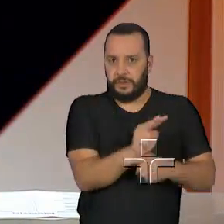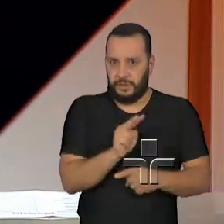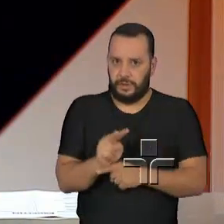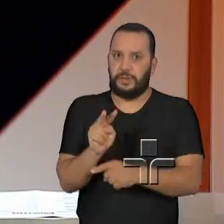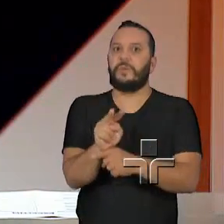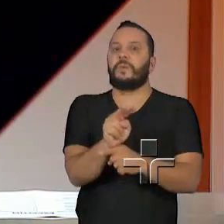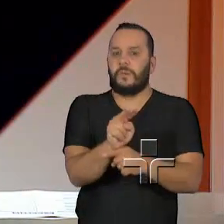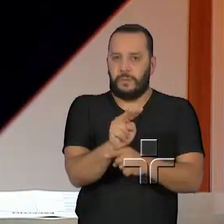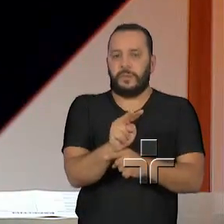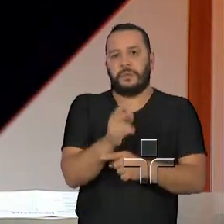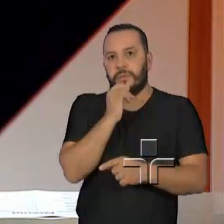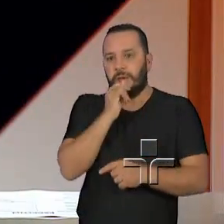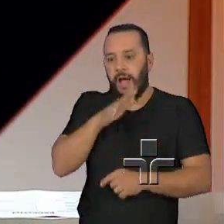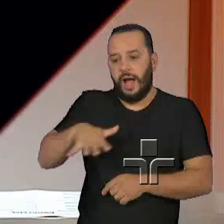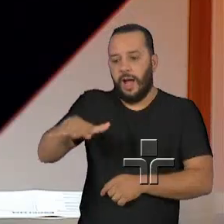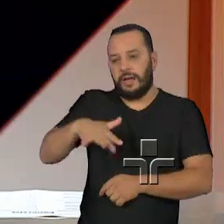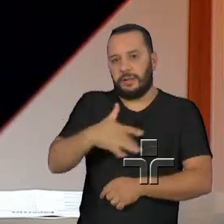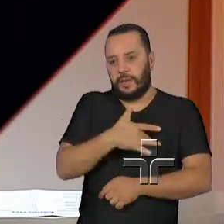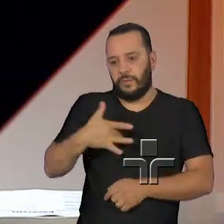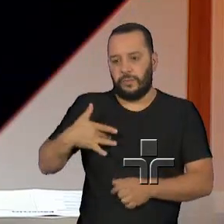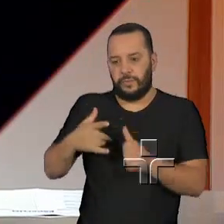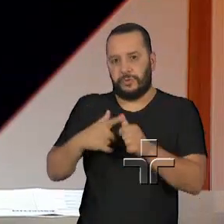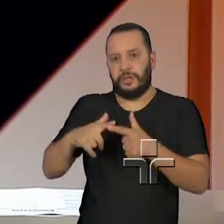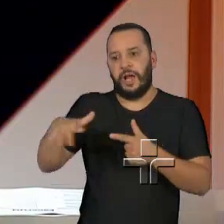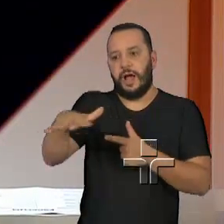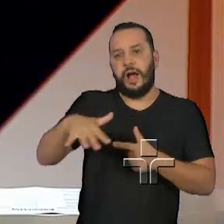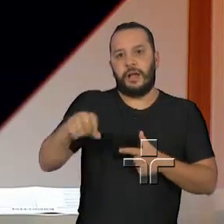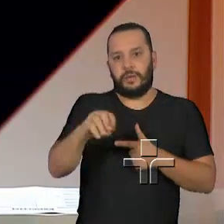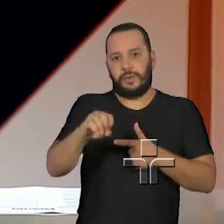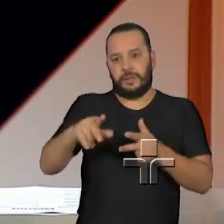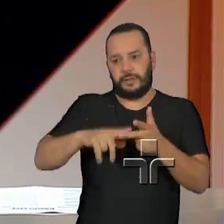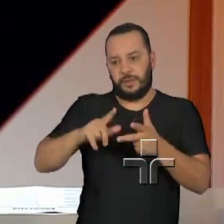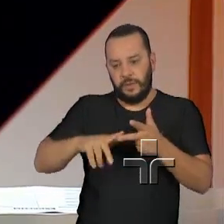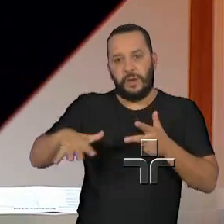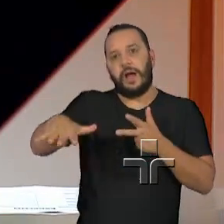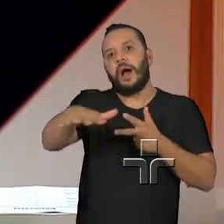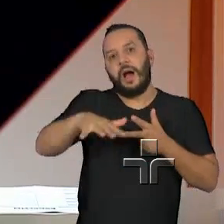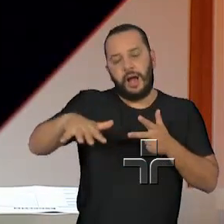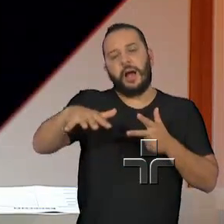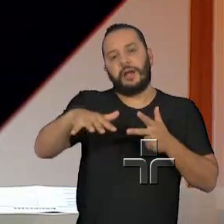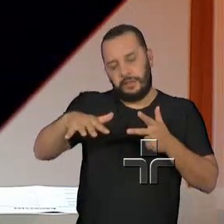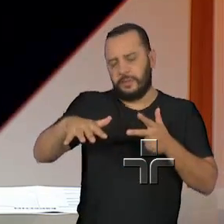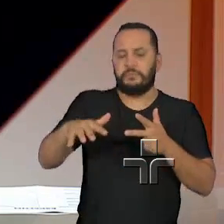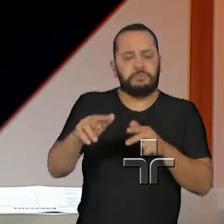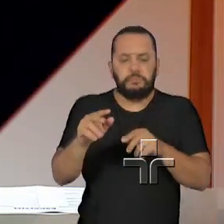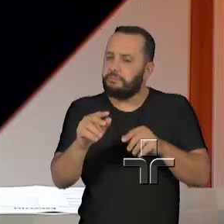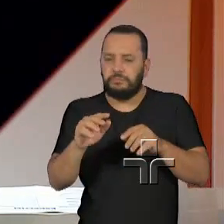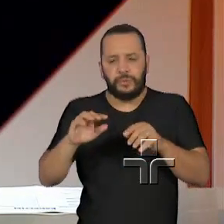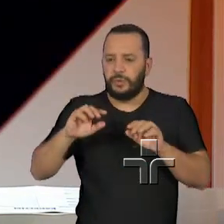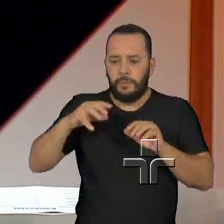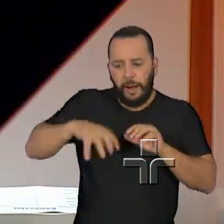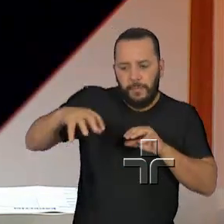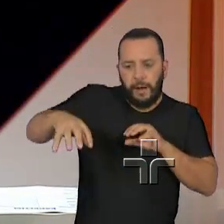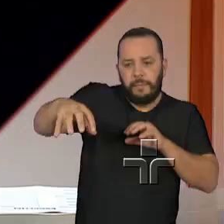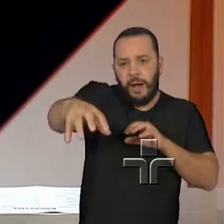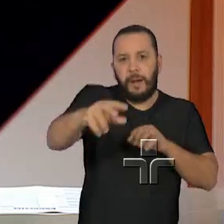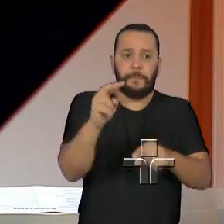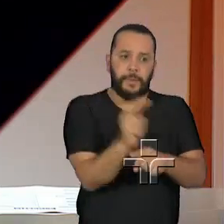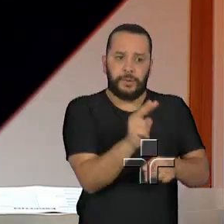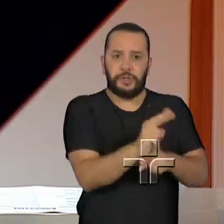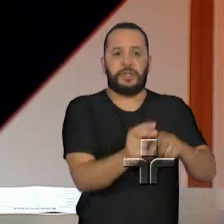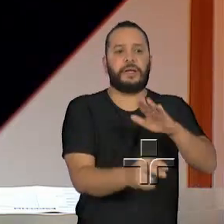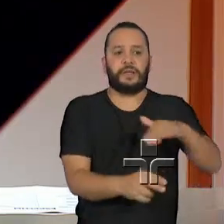aos órgãos de saúde, aos órgãos de educação, do município, do estado, voltado a proteger a criança e o